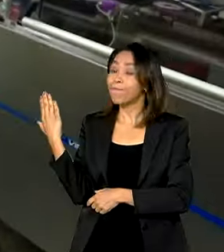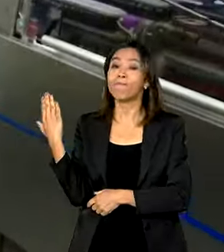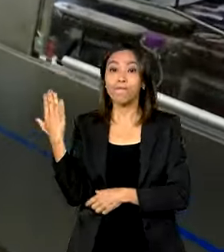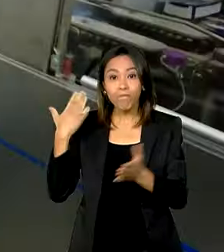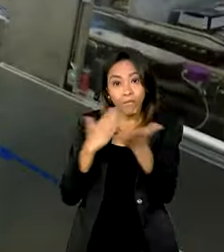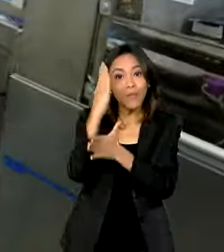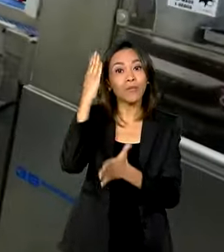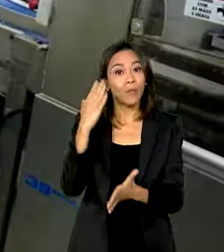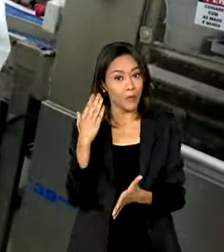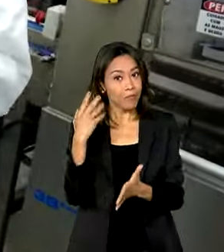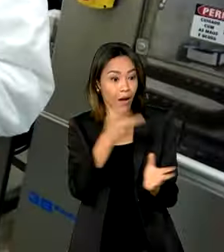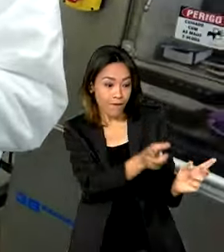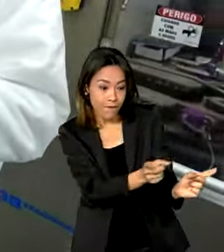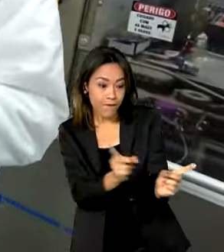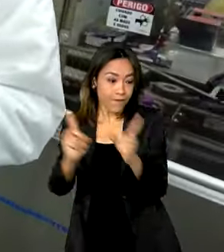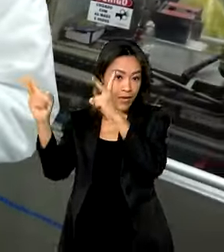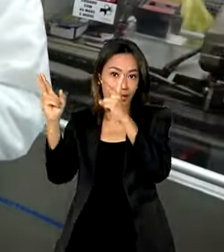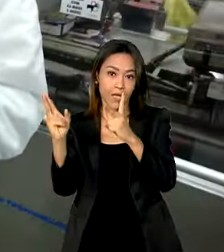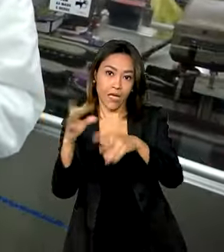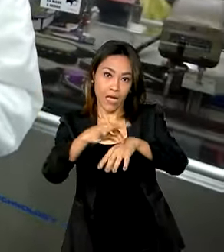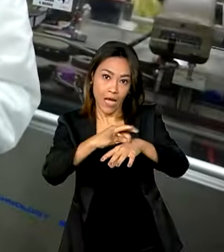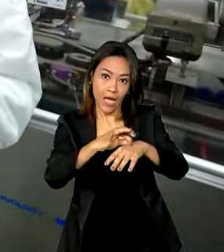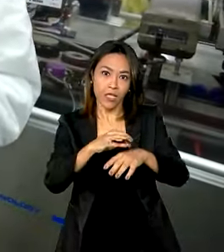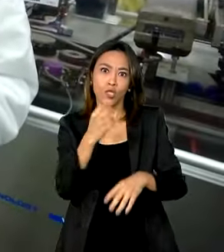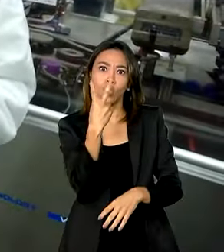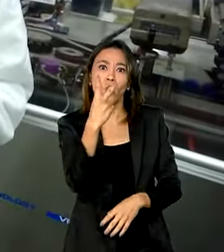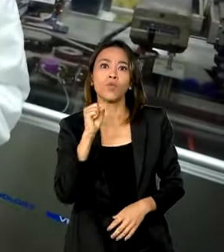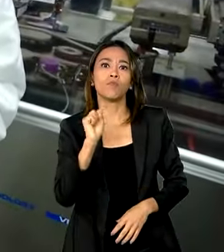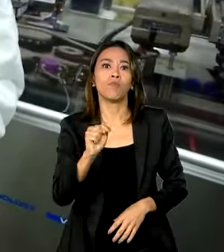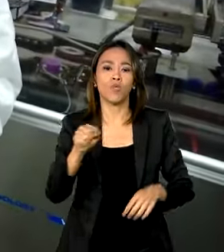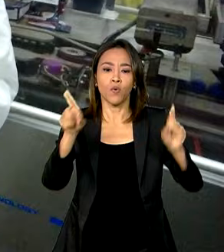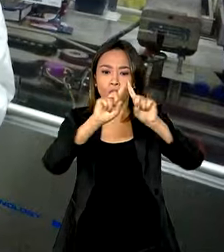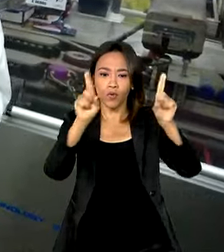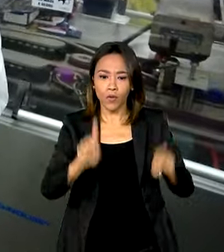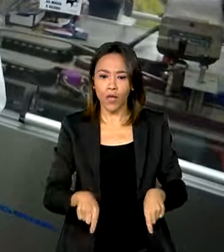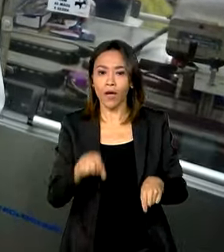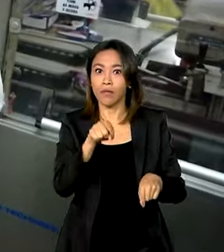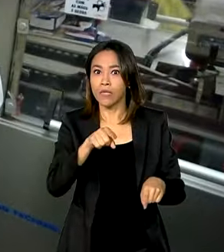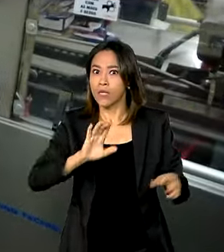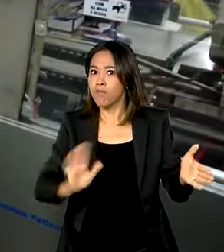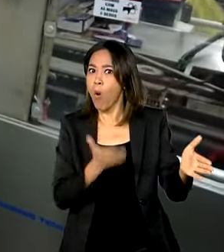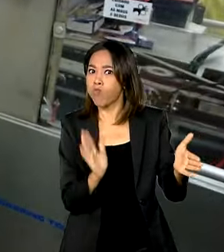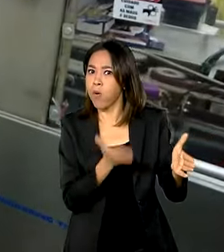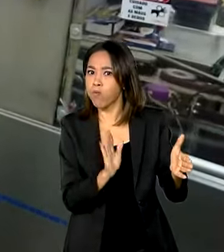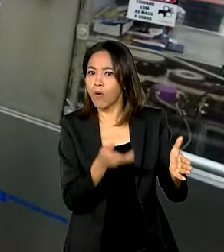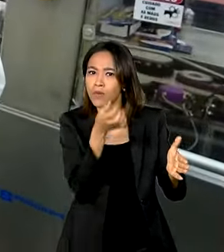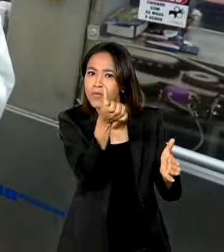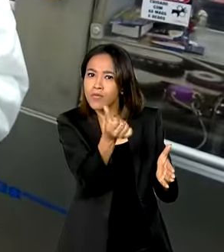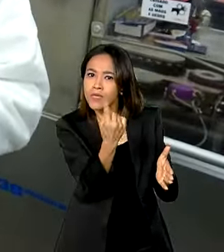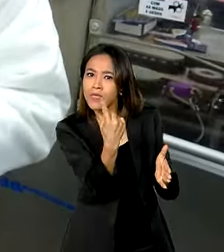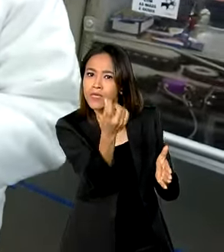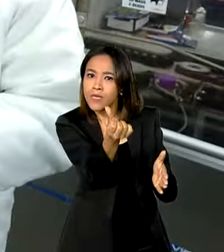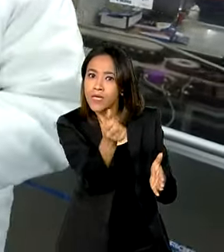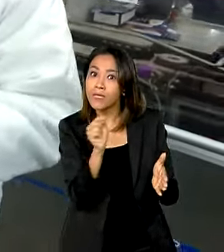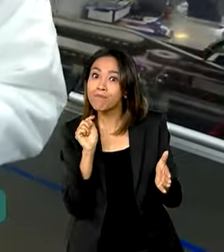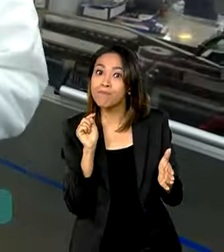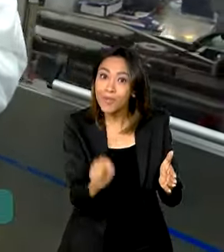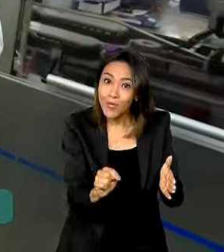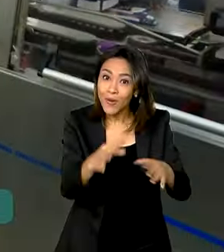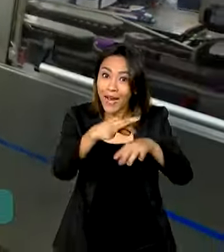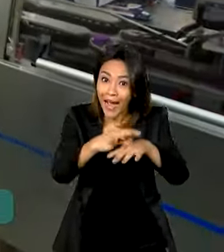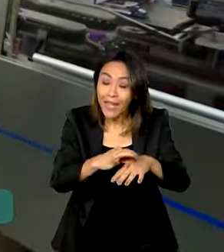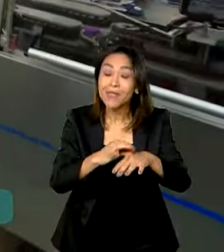pela China. Com mais de 2 mil funcionários e capacidade para produzir 16 mil toneladas de carne por mês,